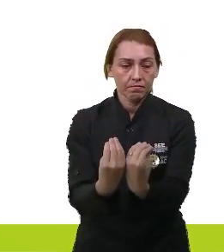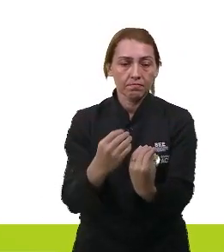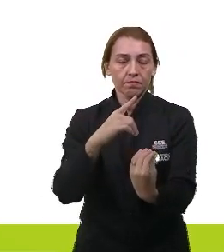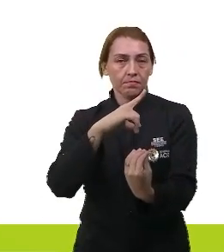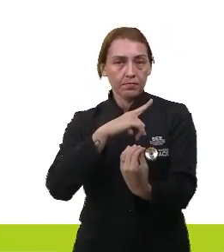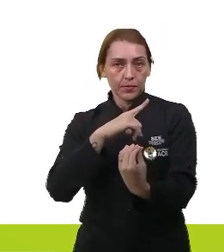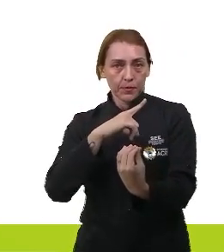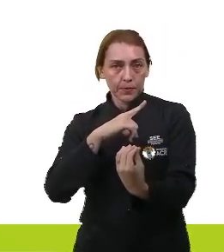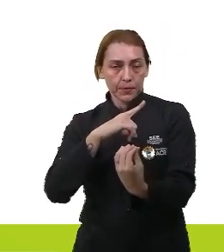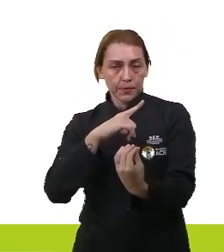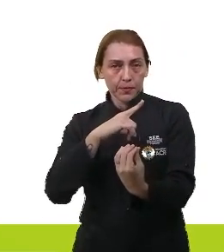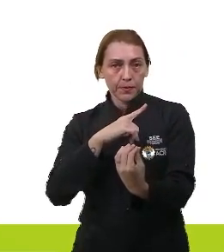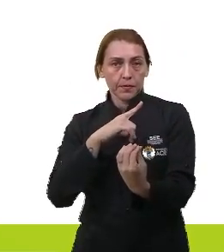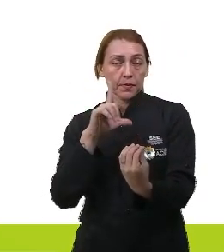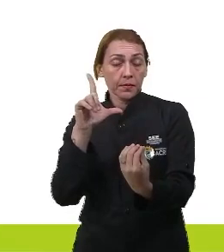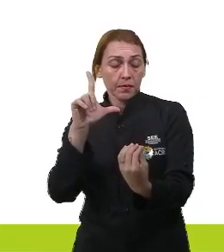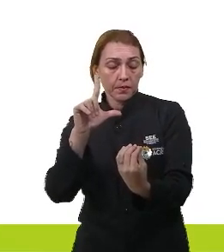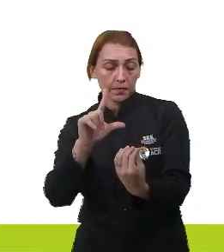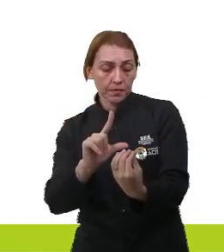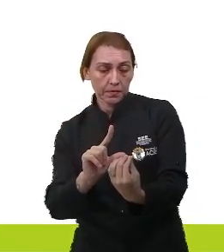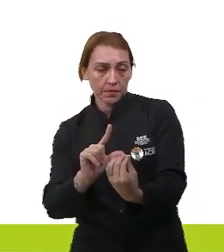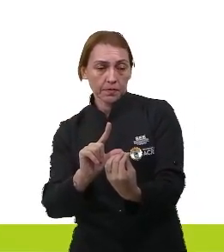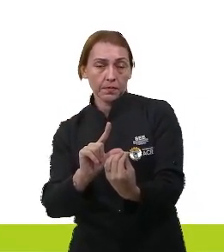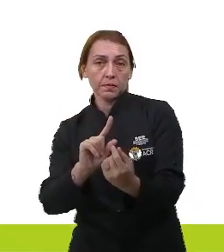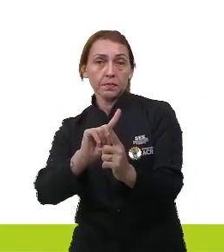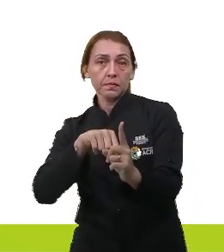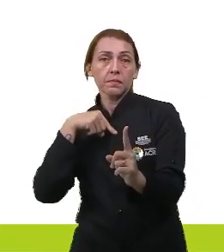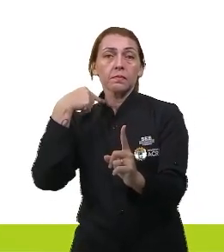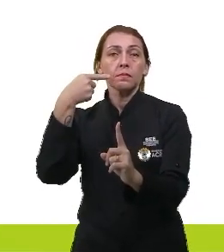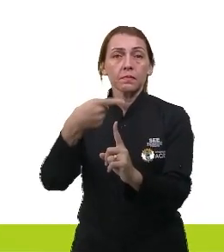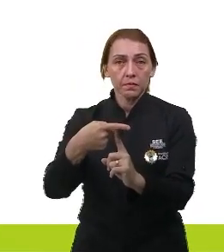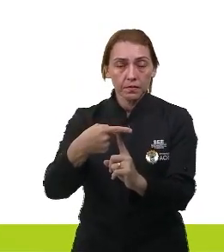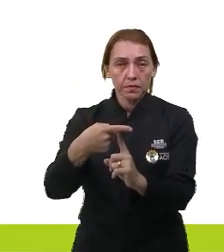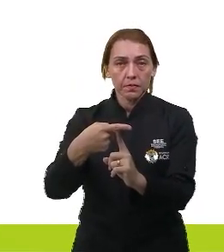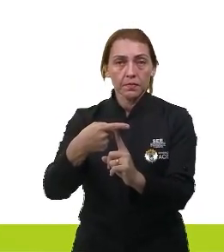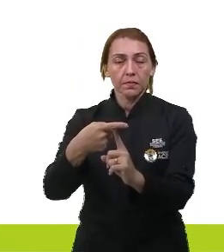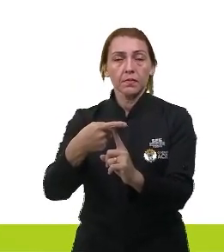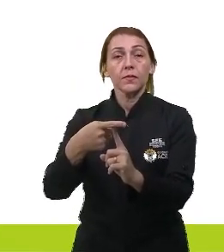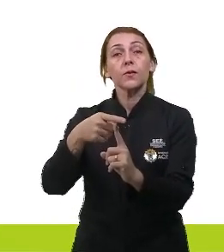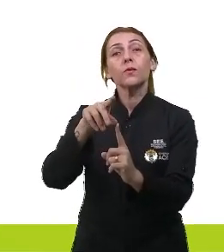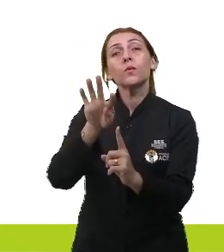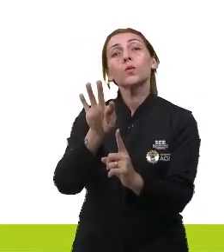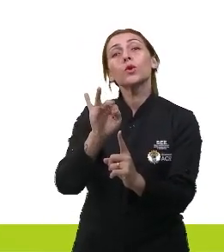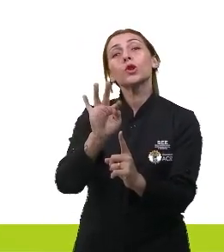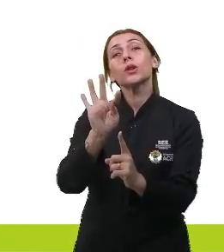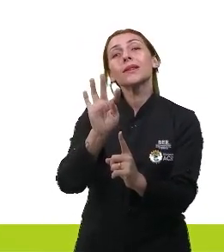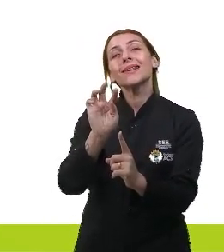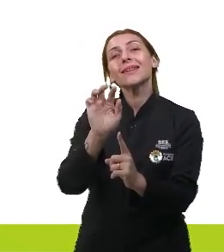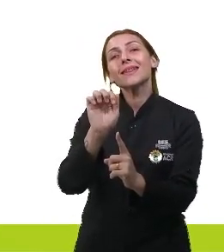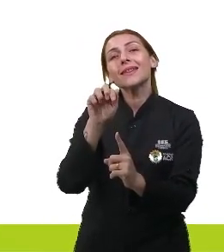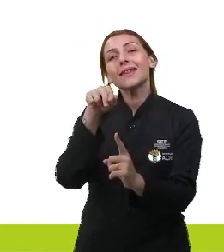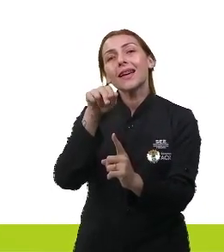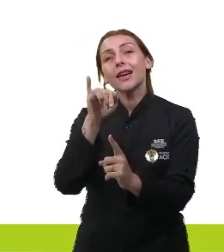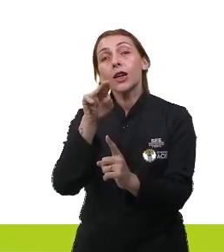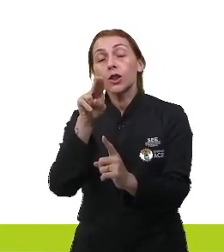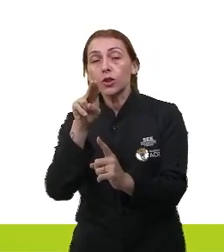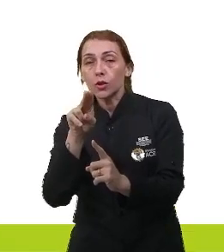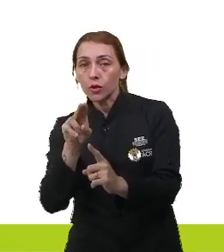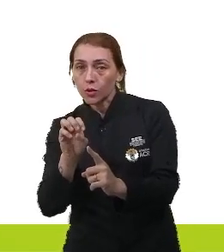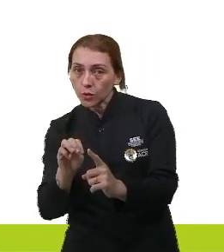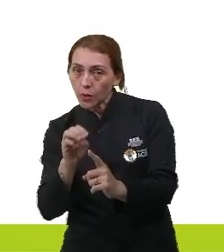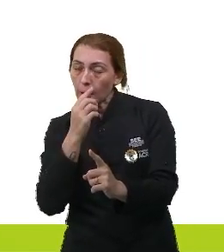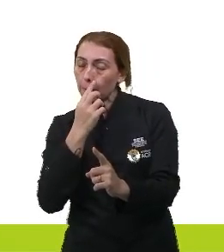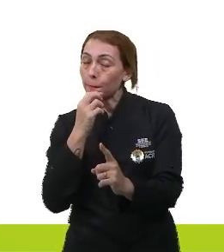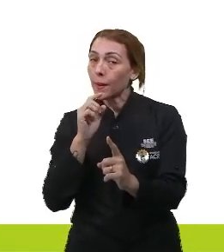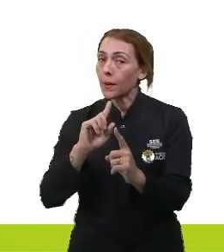o menor potencial. No caso, o titânio. Olha só. O menor potencial é do